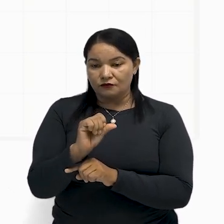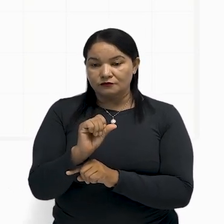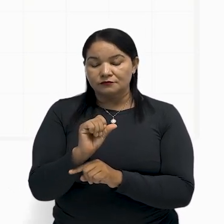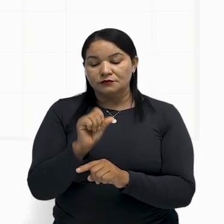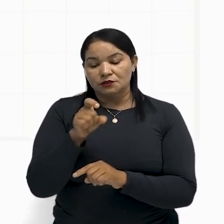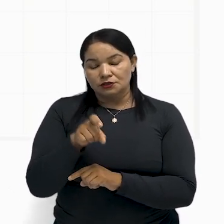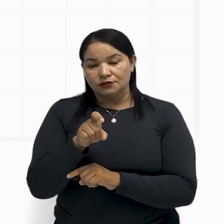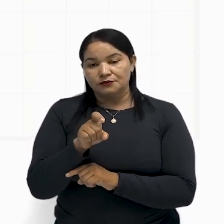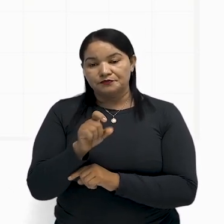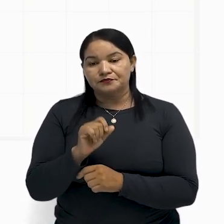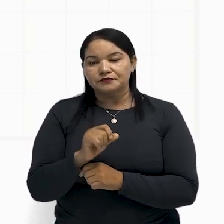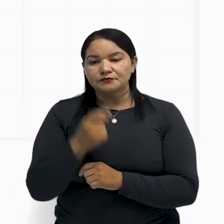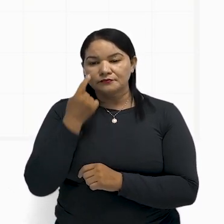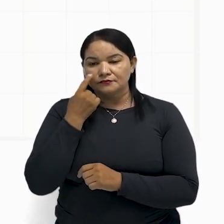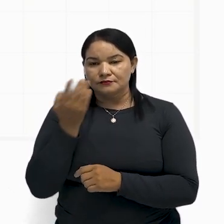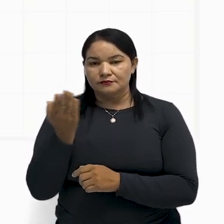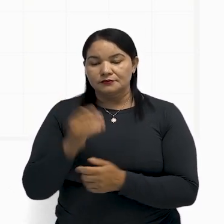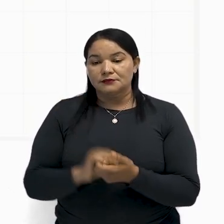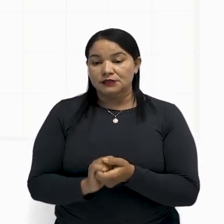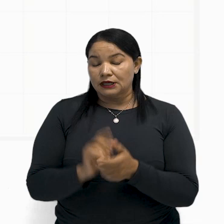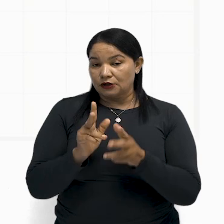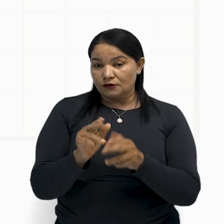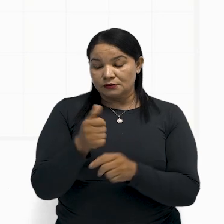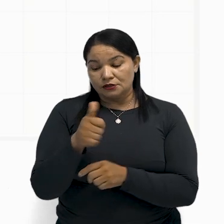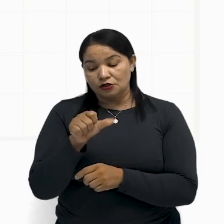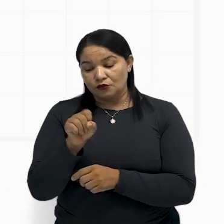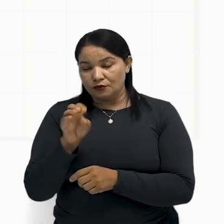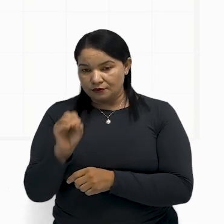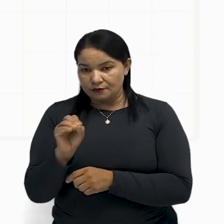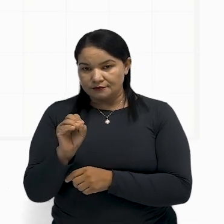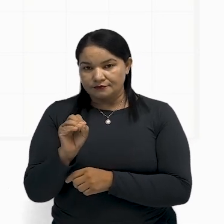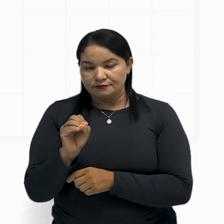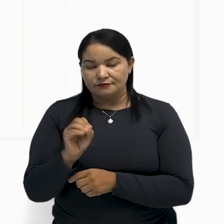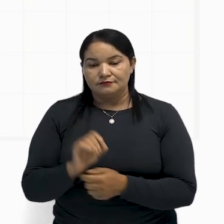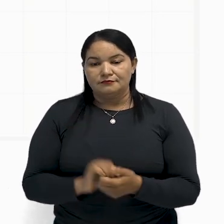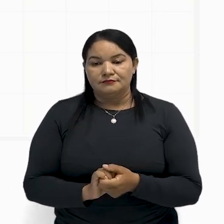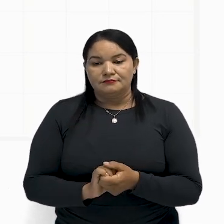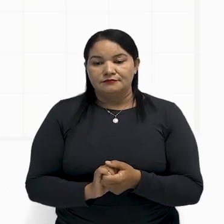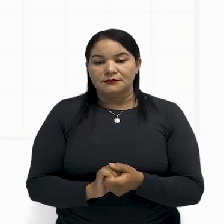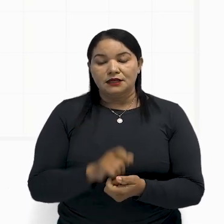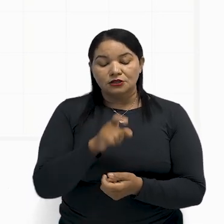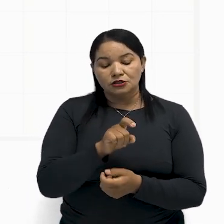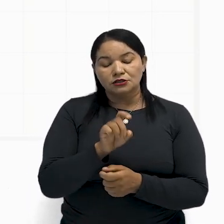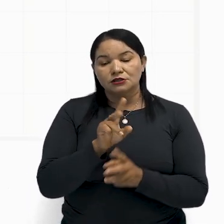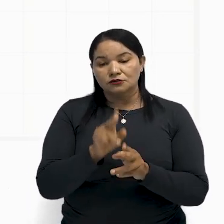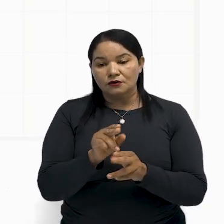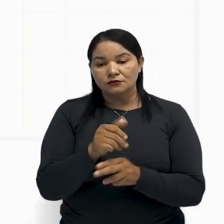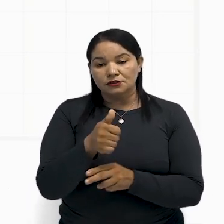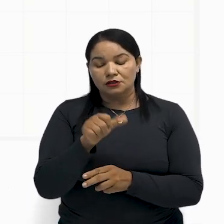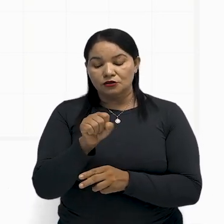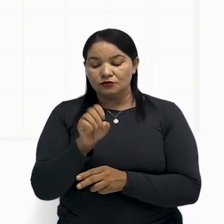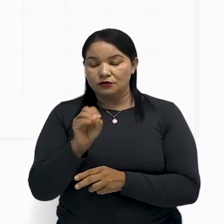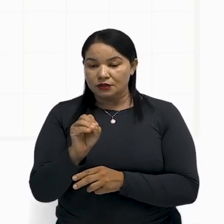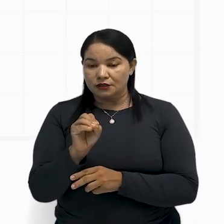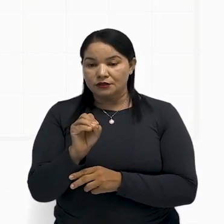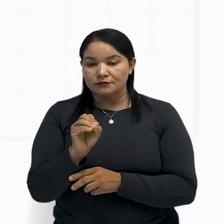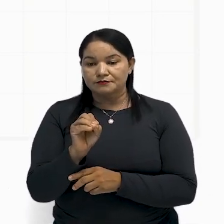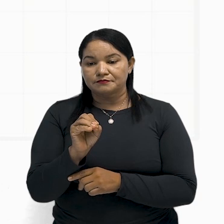9X igual a 180 graus. X é igual a 180